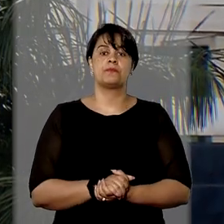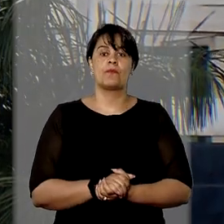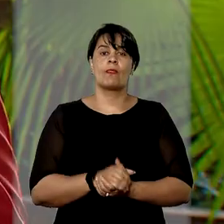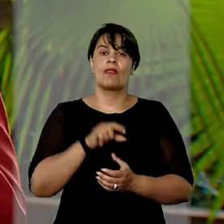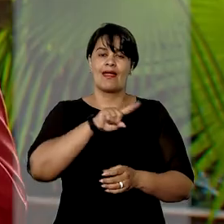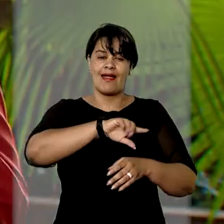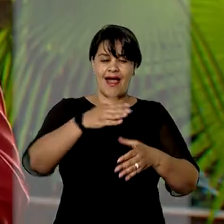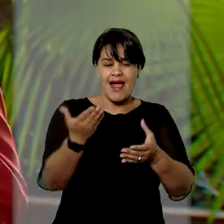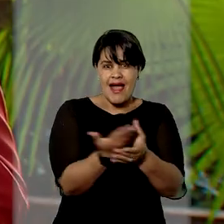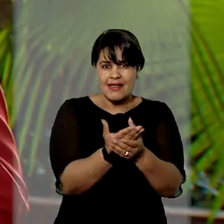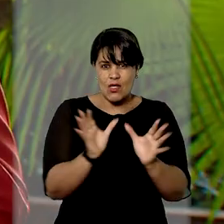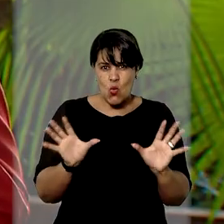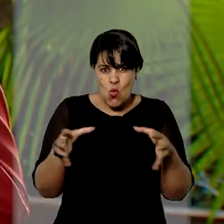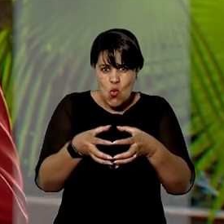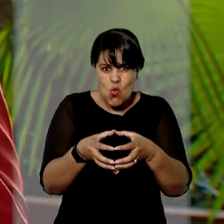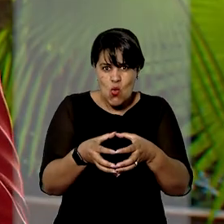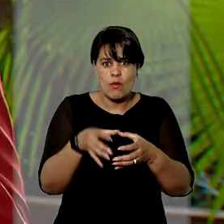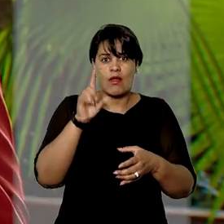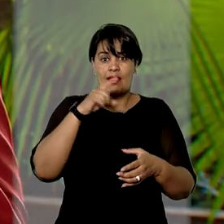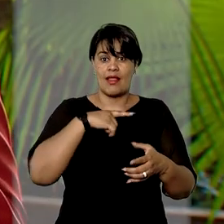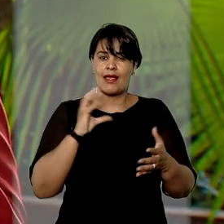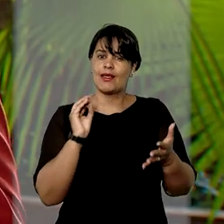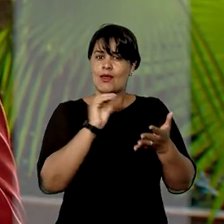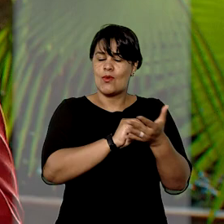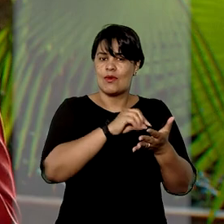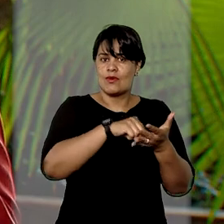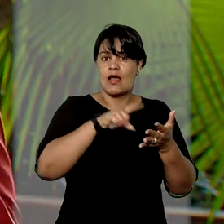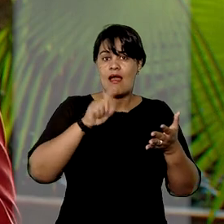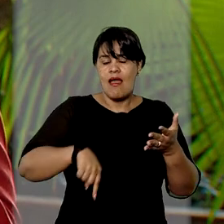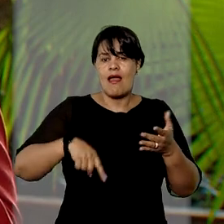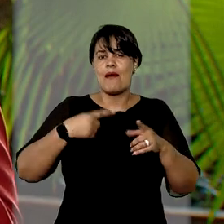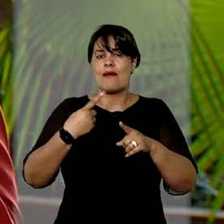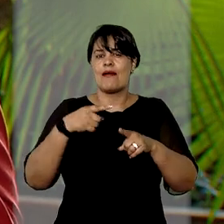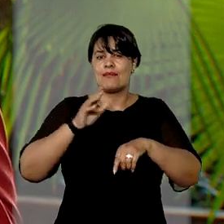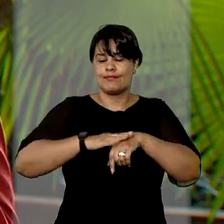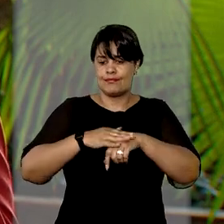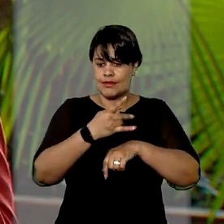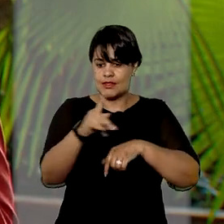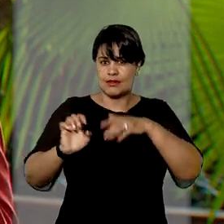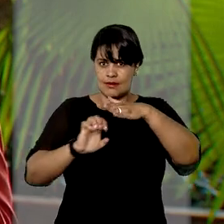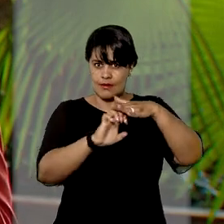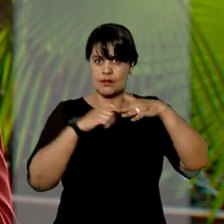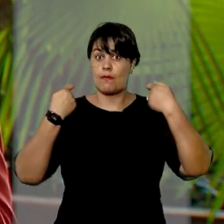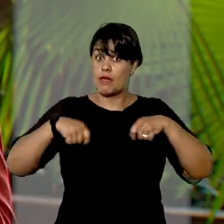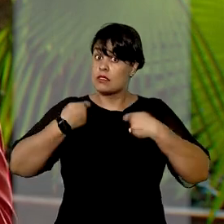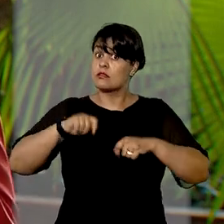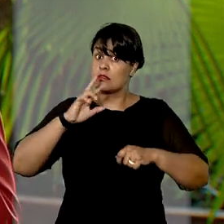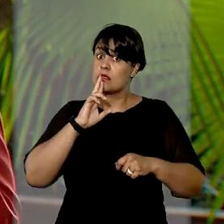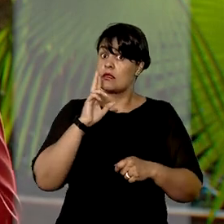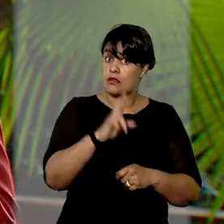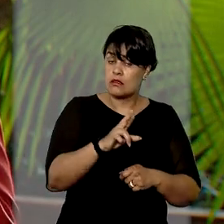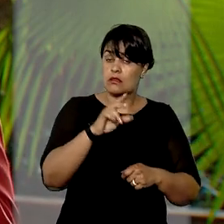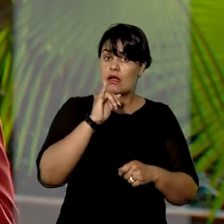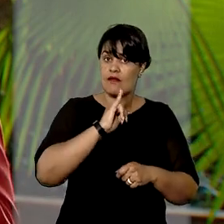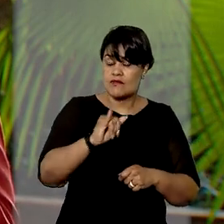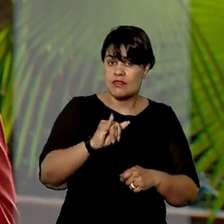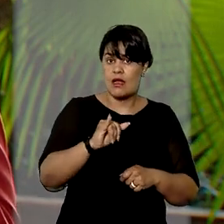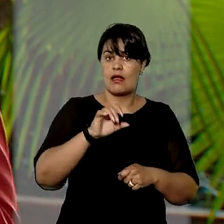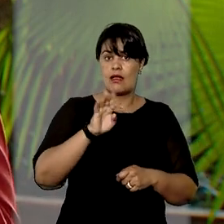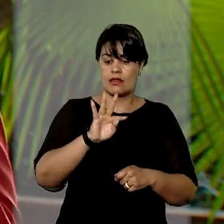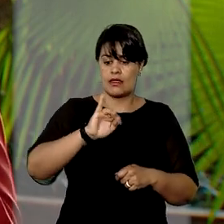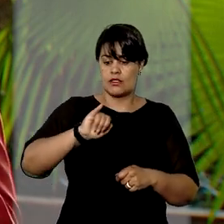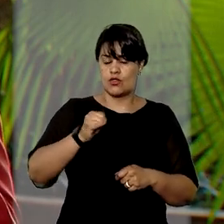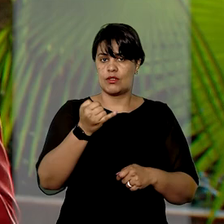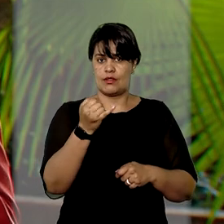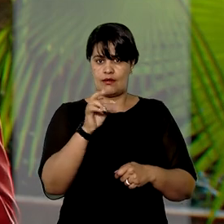Friburgo. A ação coletiva apontava violação do dever de informação por parte das operadoras. O Tribunal de Justiça do Rio